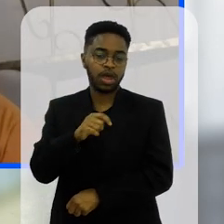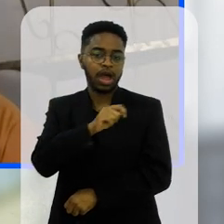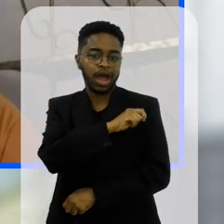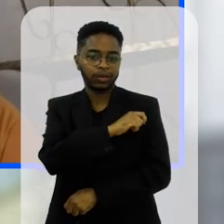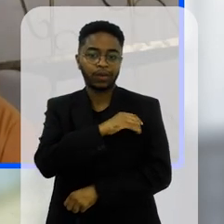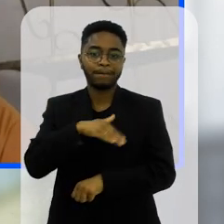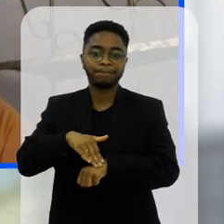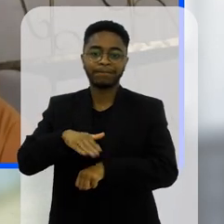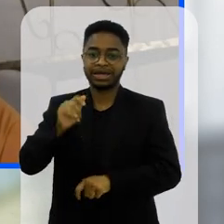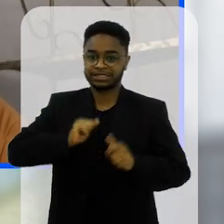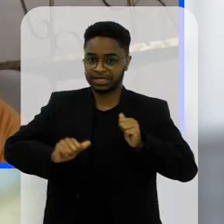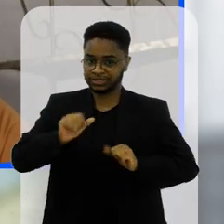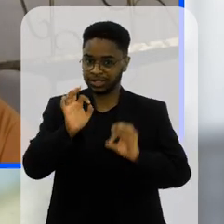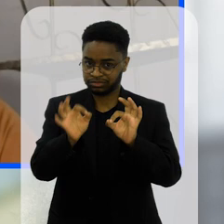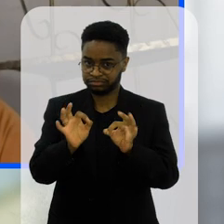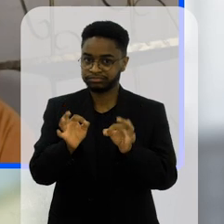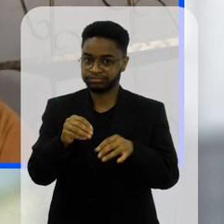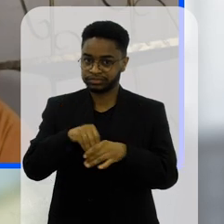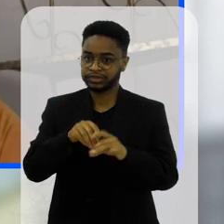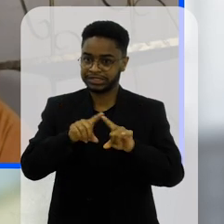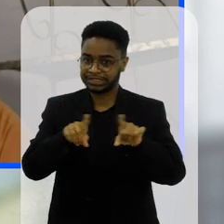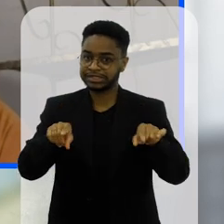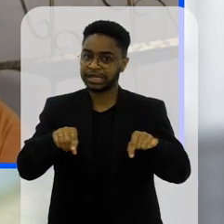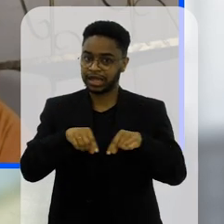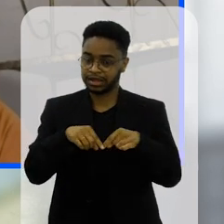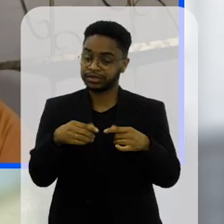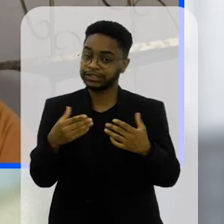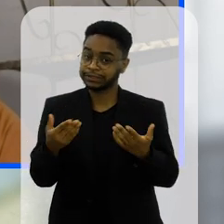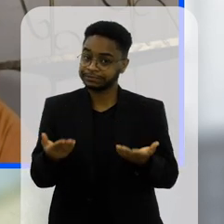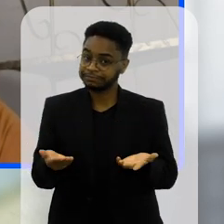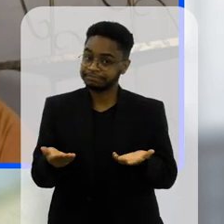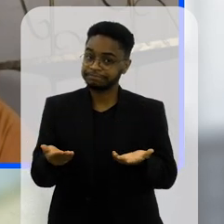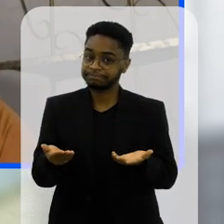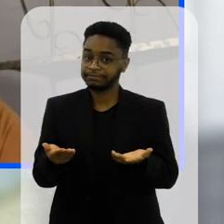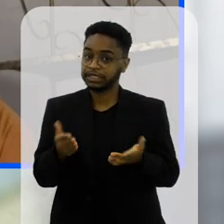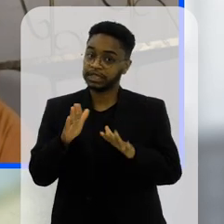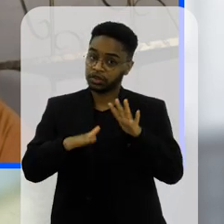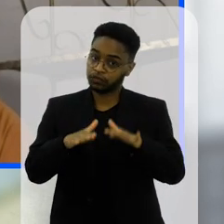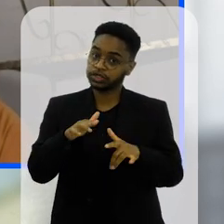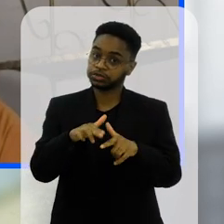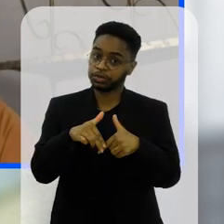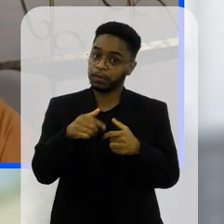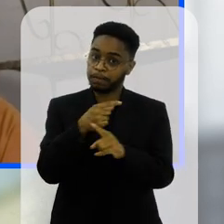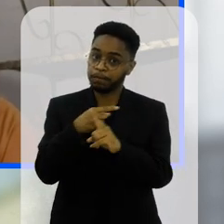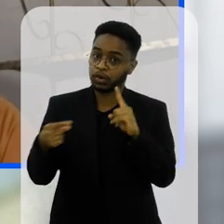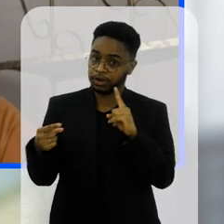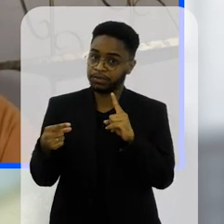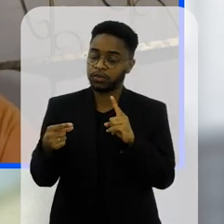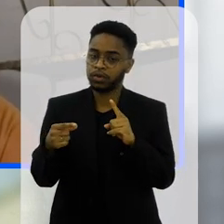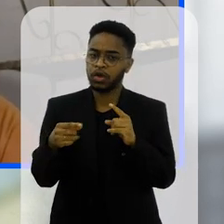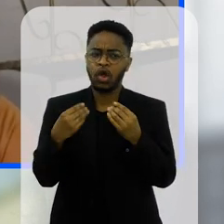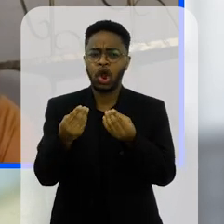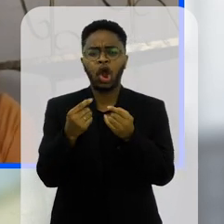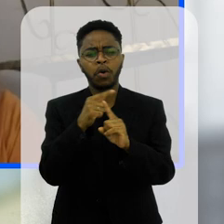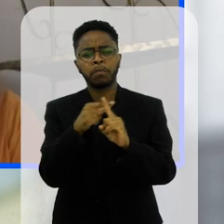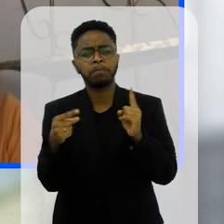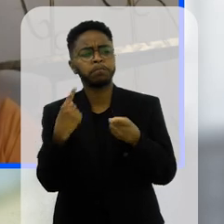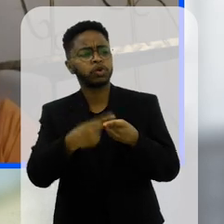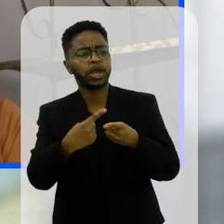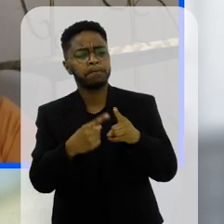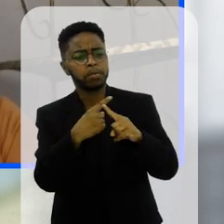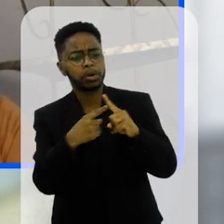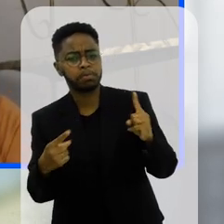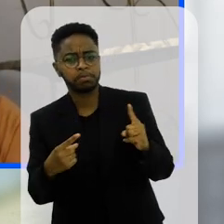relataram que os alunos estão mais agitados em sala de aula talvez pelo fato de ah proibiu proibiu mas como assim